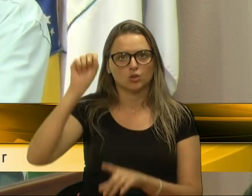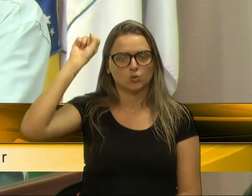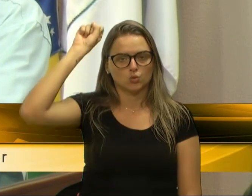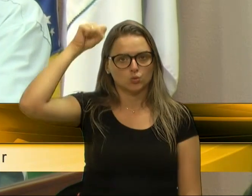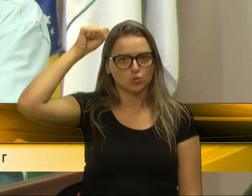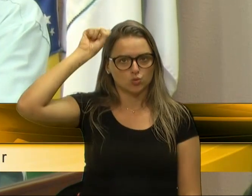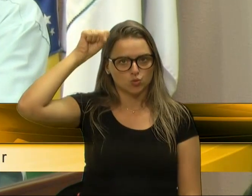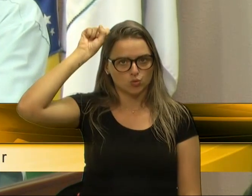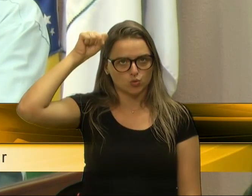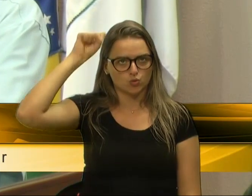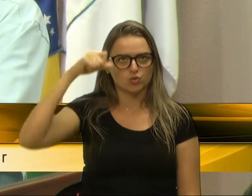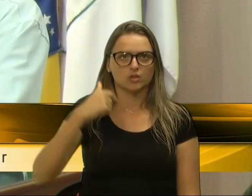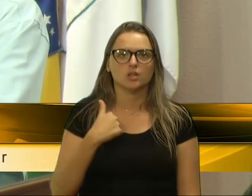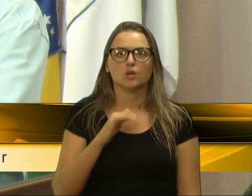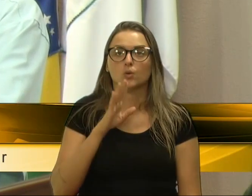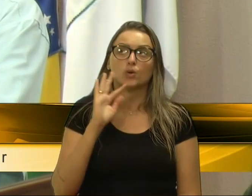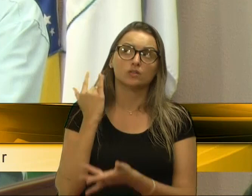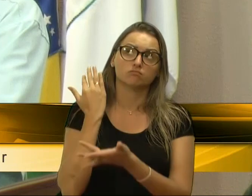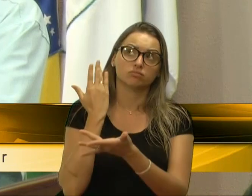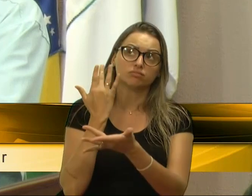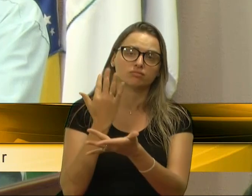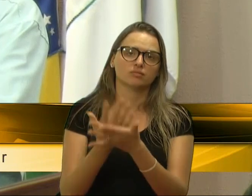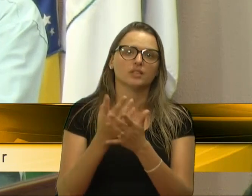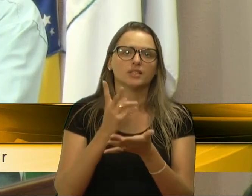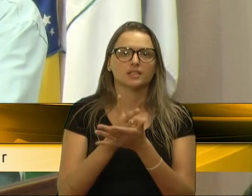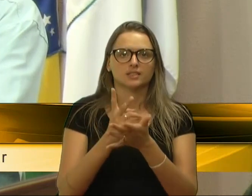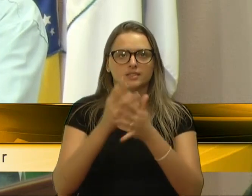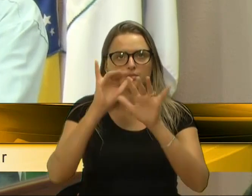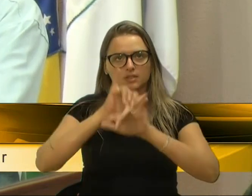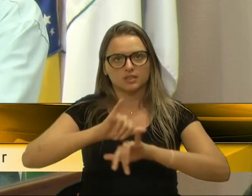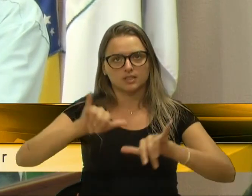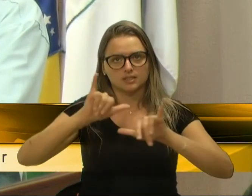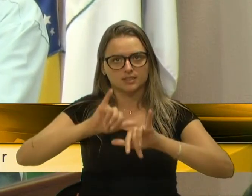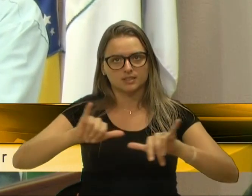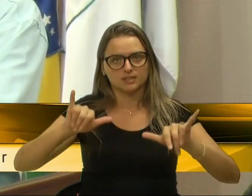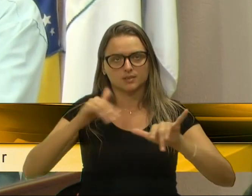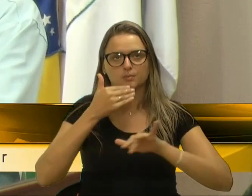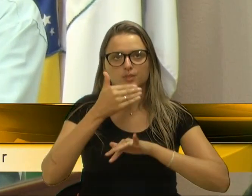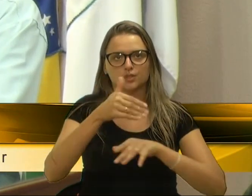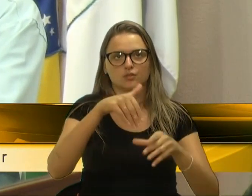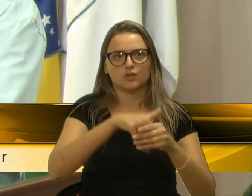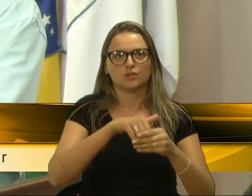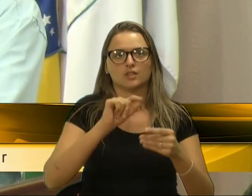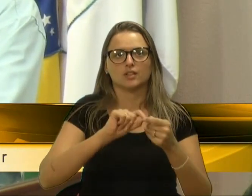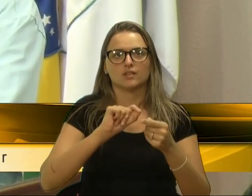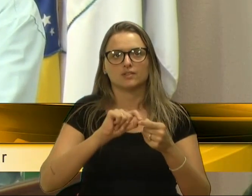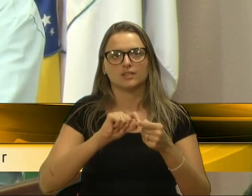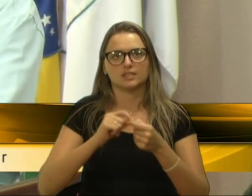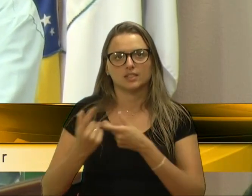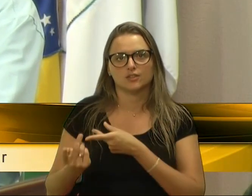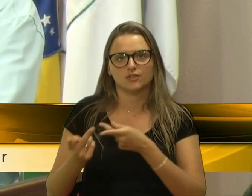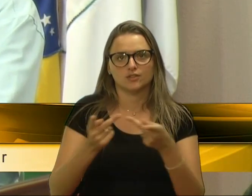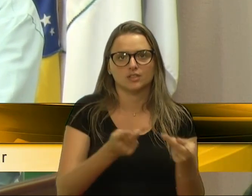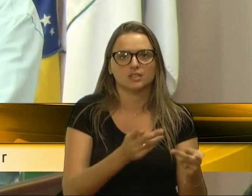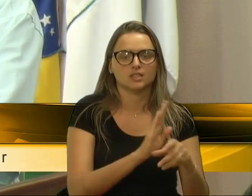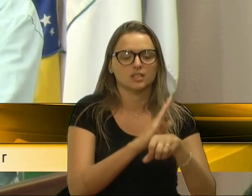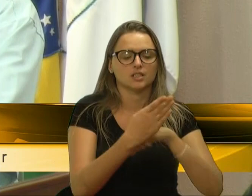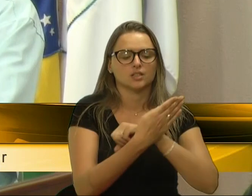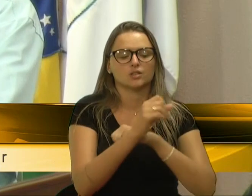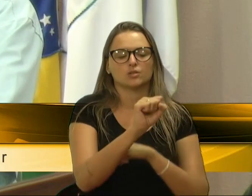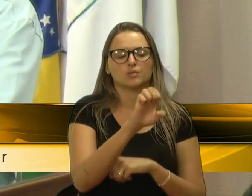conhece o Lidão, a data, inclusive nas campanhas anteriores, muitas vezes nós íamos fazer os gabinetes de Irante, lá no Seren, né,